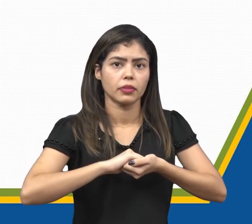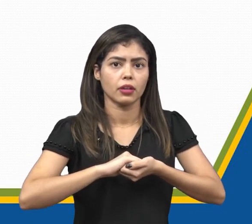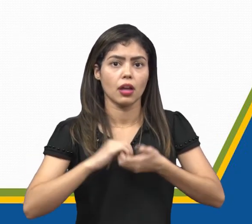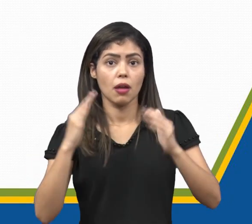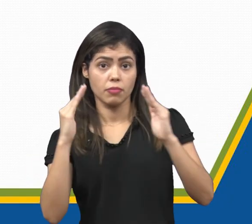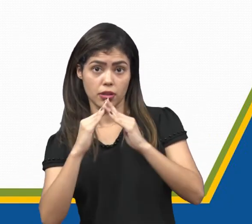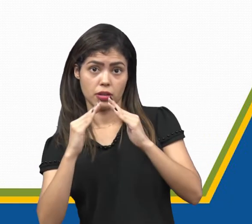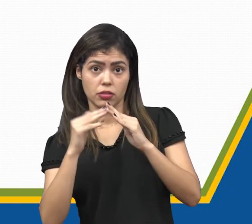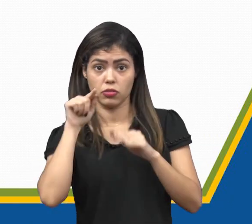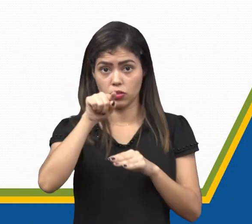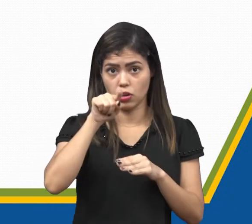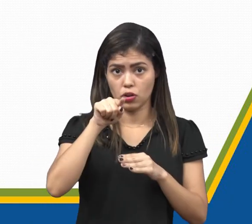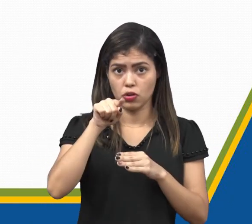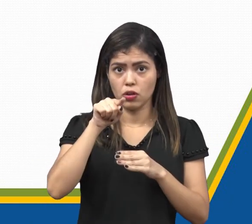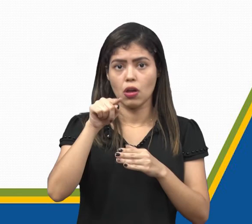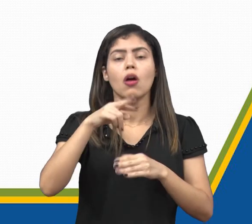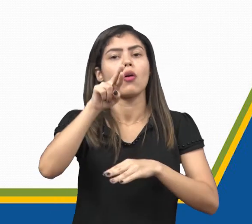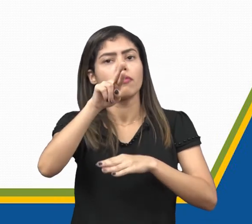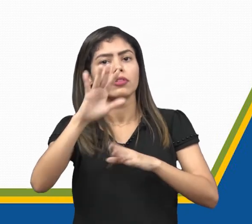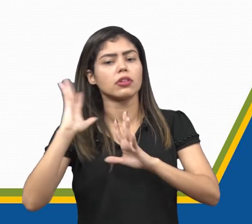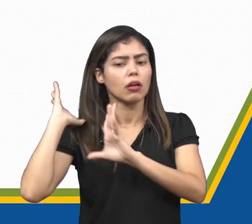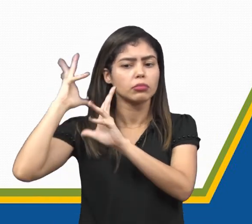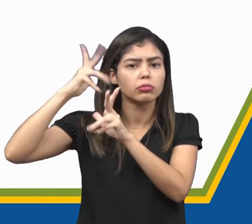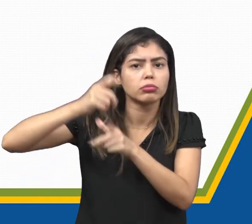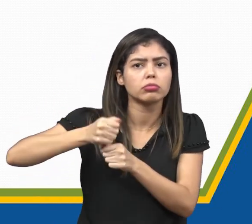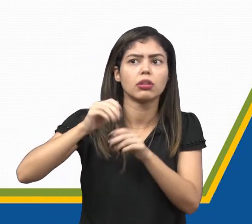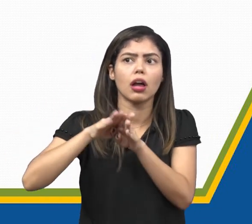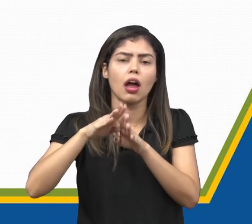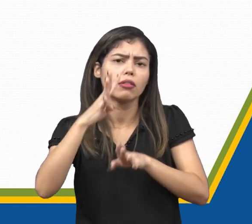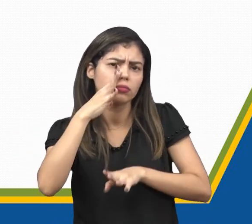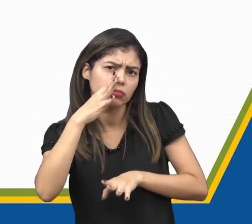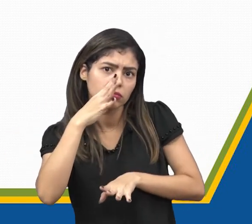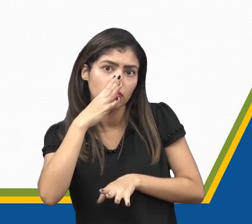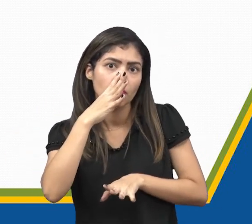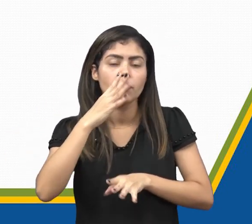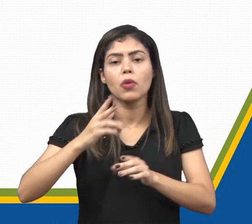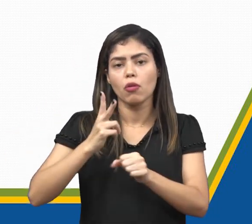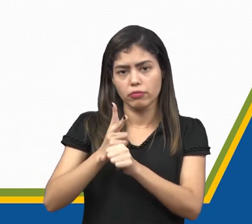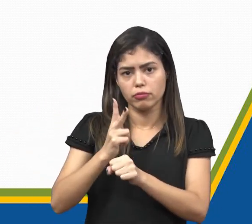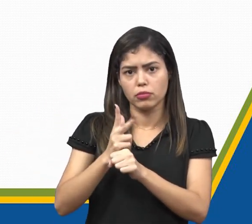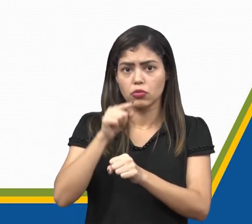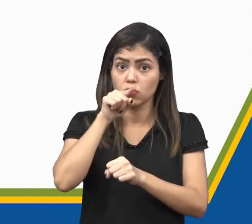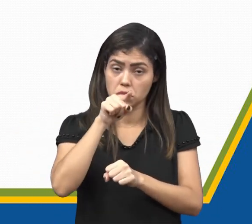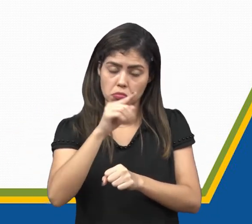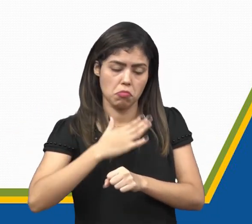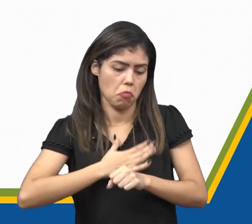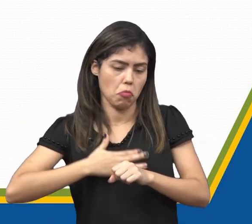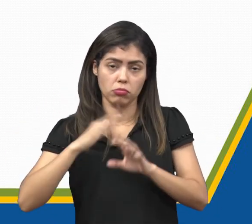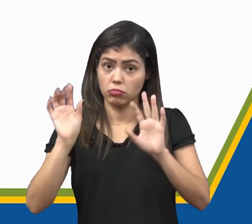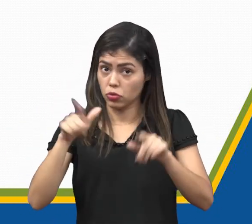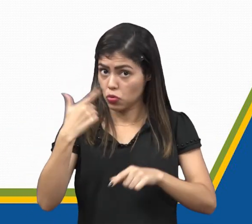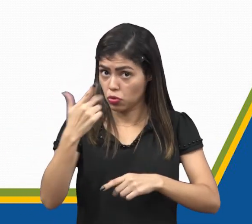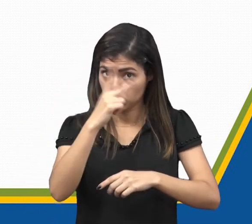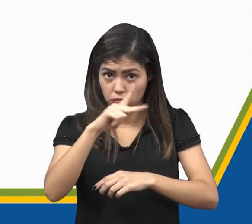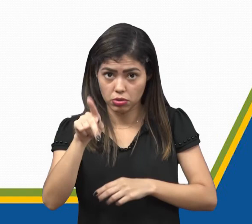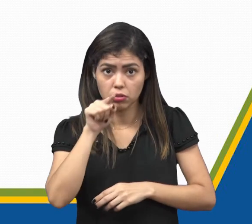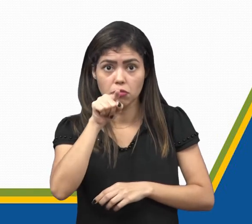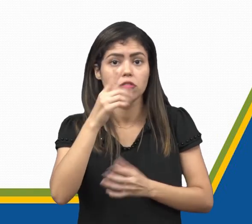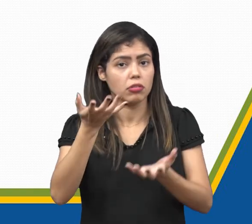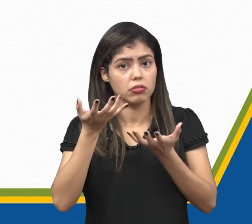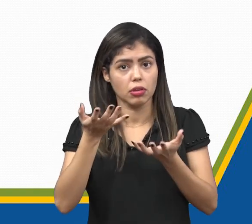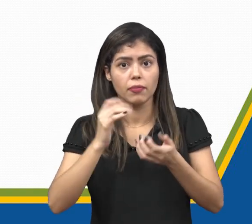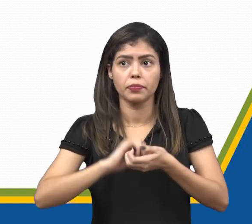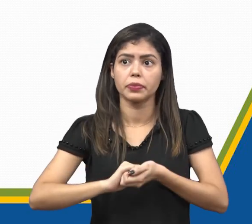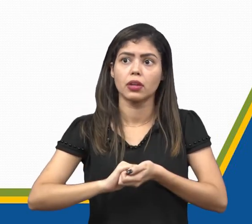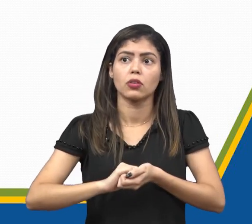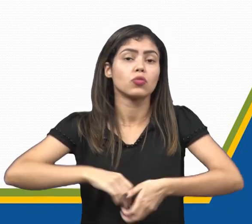Para caso, eu deixo uma revisão muito bacana para você que assistiu a videoaula do seu interesse, do seu gosto, de um outro professor que você quiser,